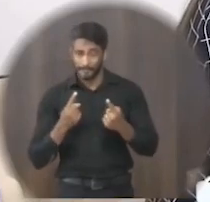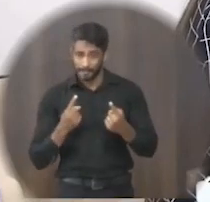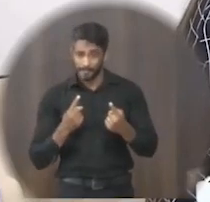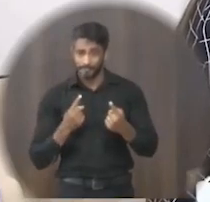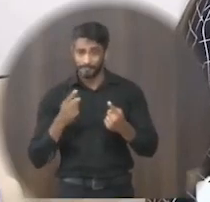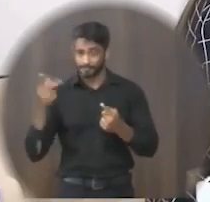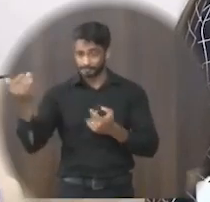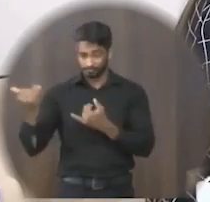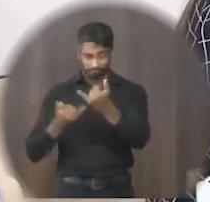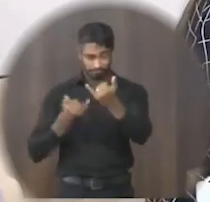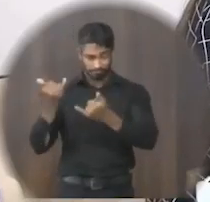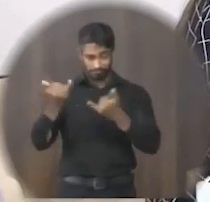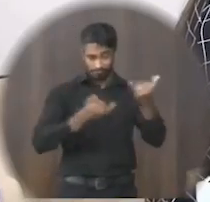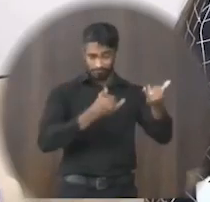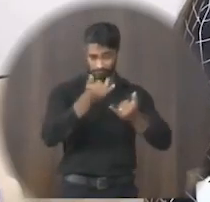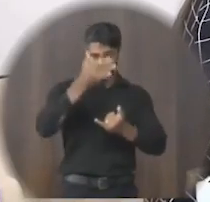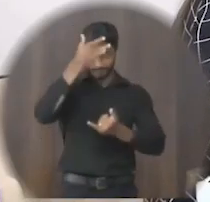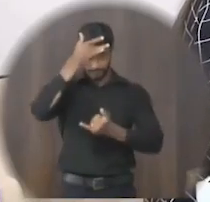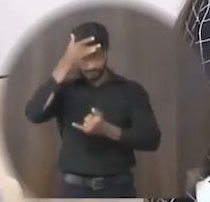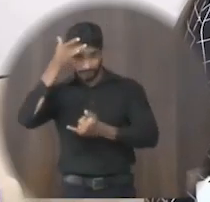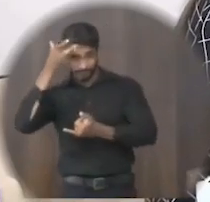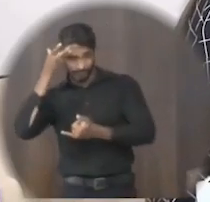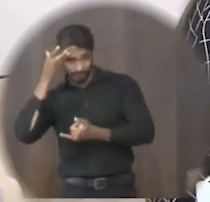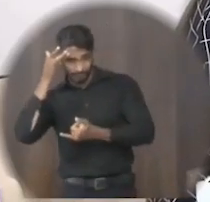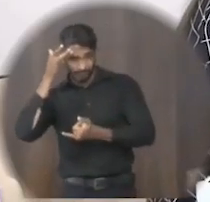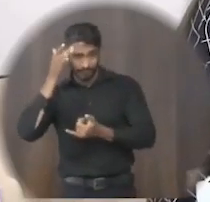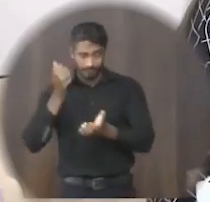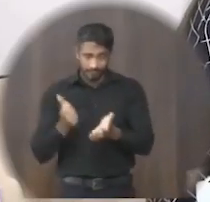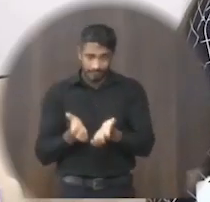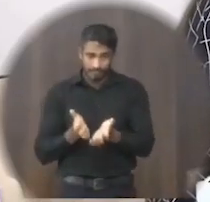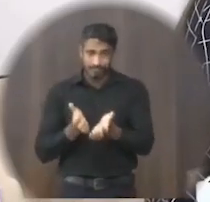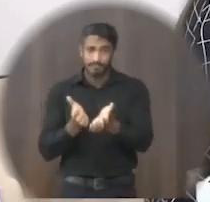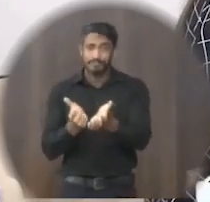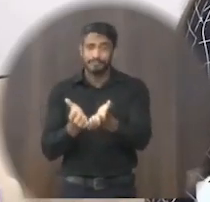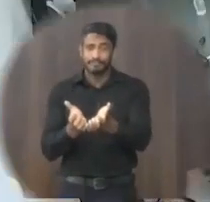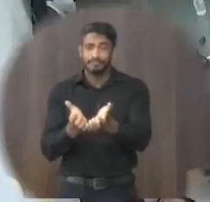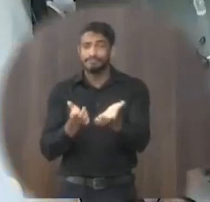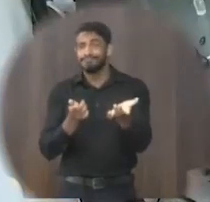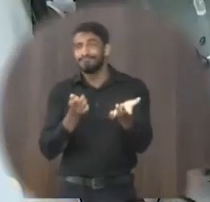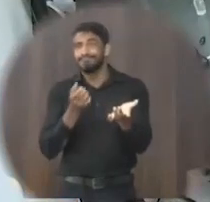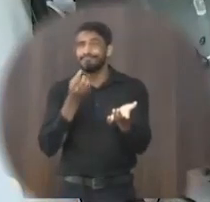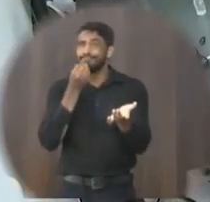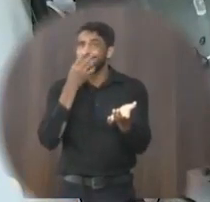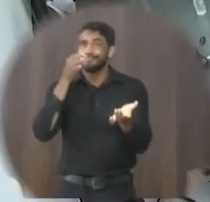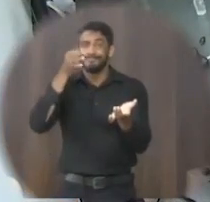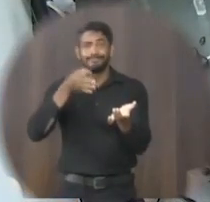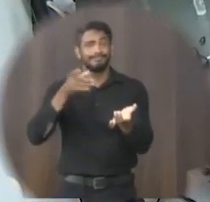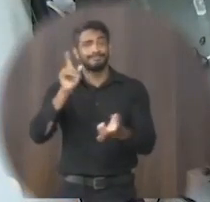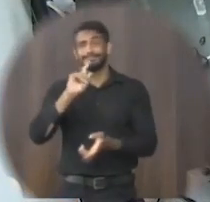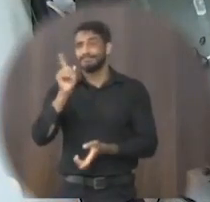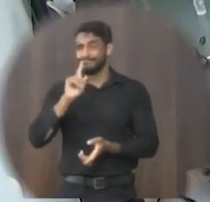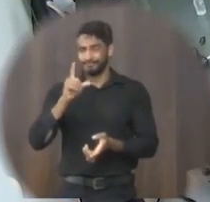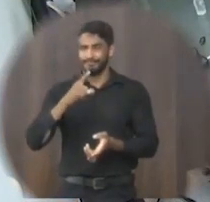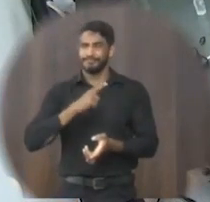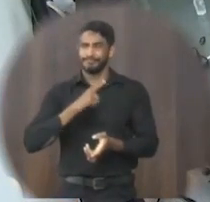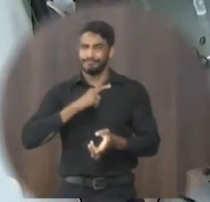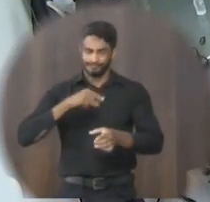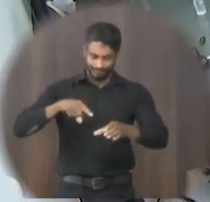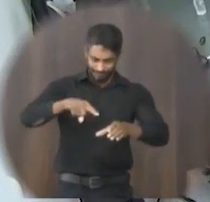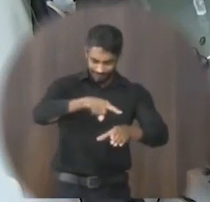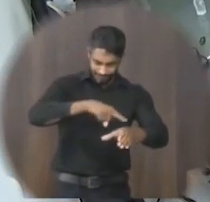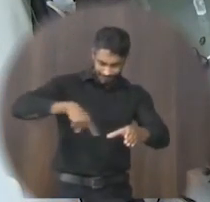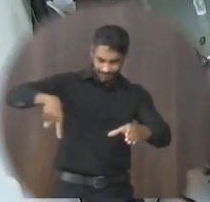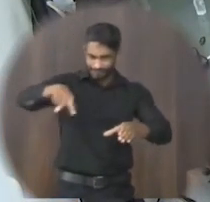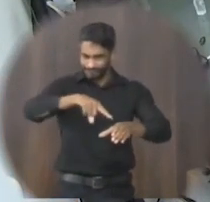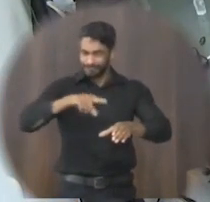acordo aos relatos dos moradores eles passaram de forma que não foi a correta porque tem umas bacias de